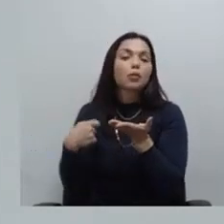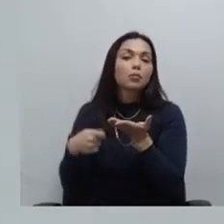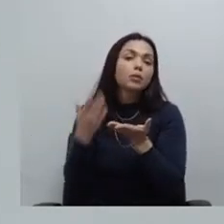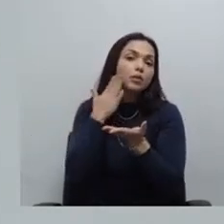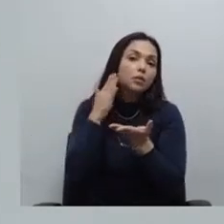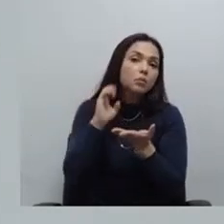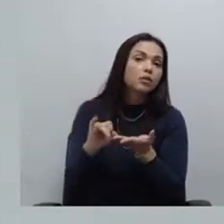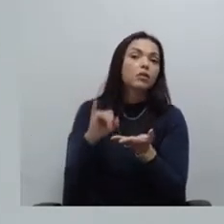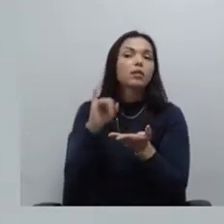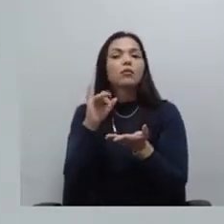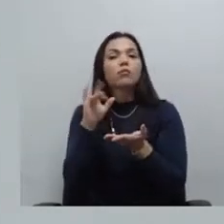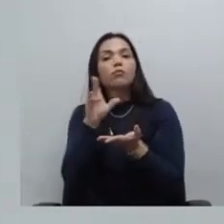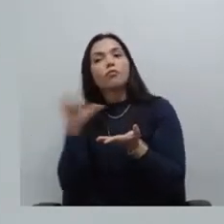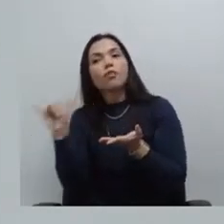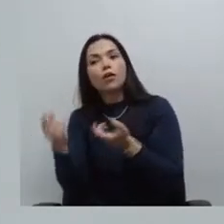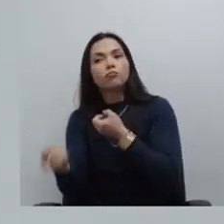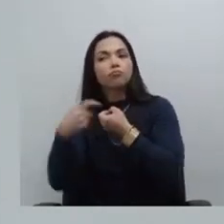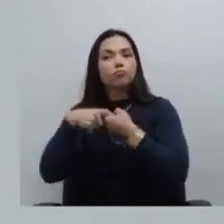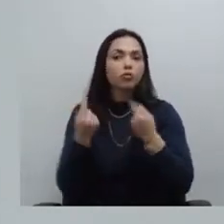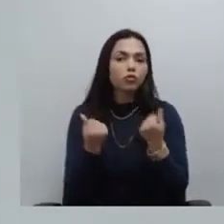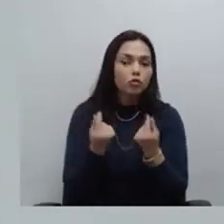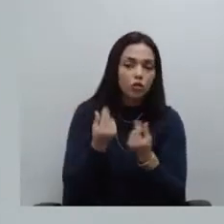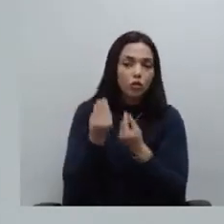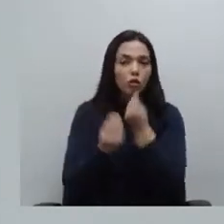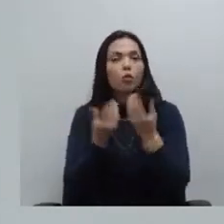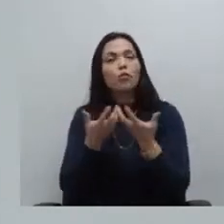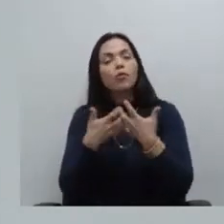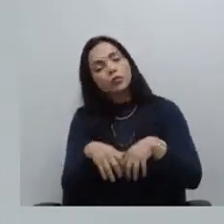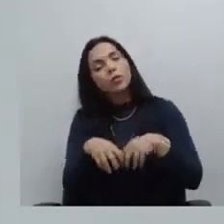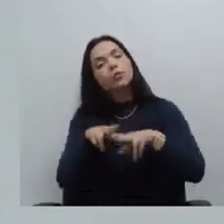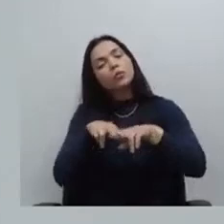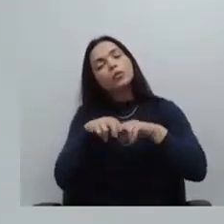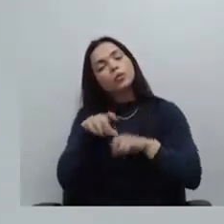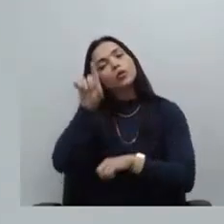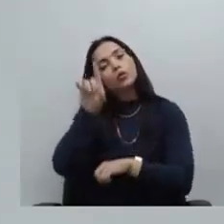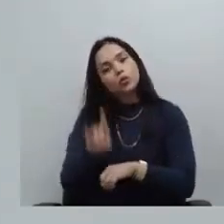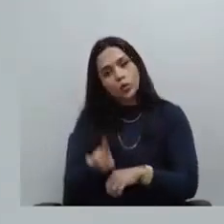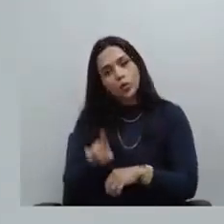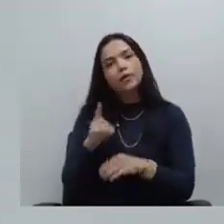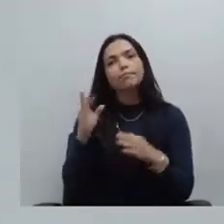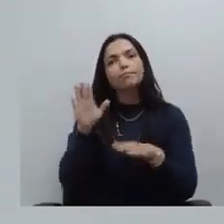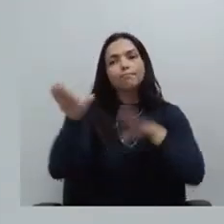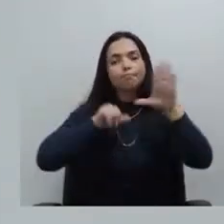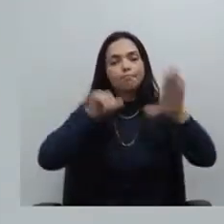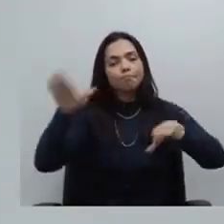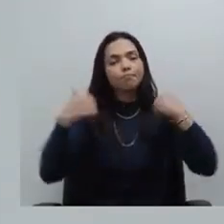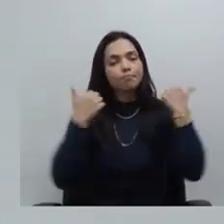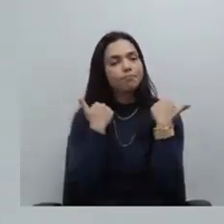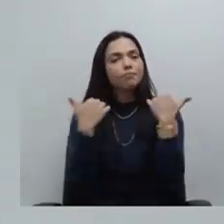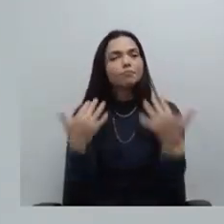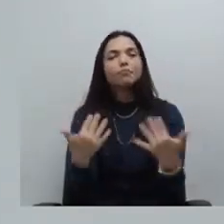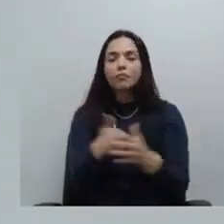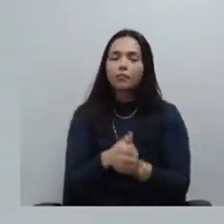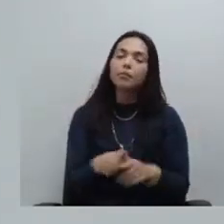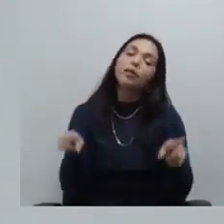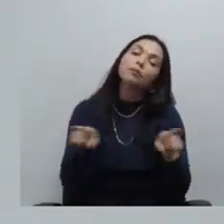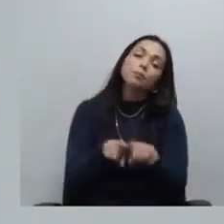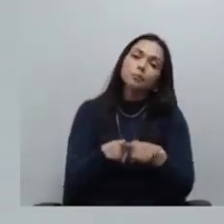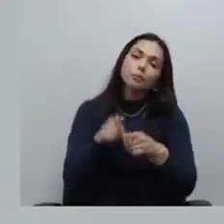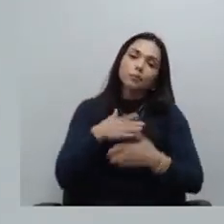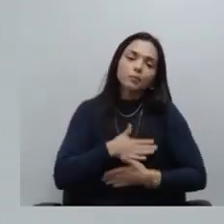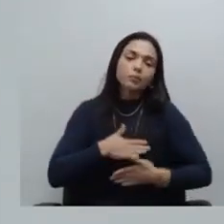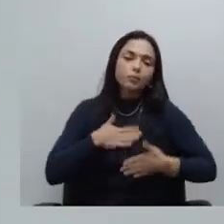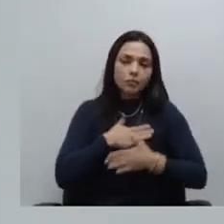extraordinária dessa diretoria também gostaria de relembrar